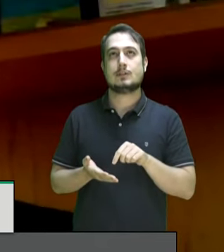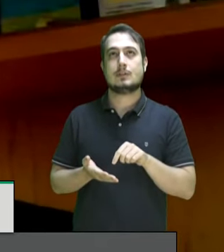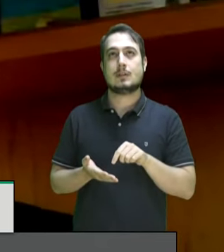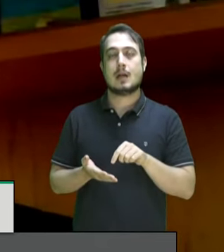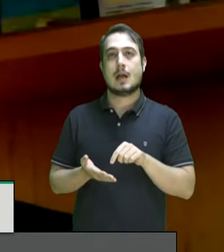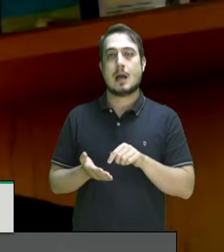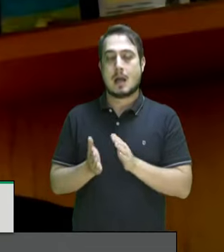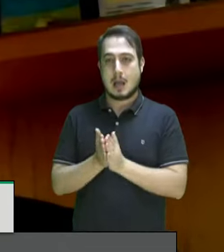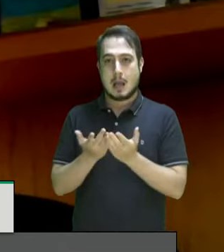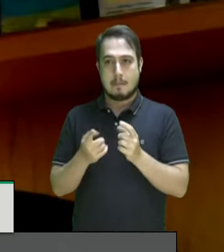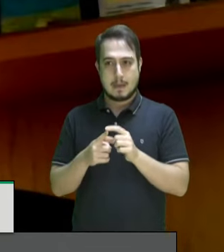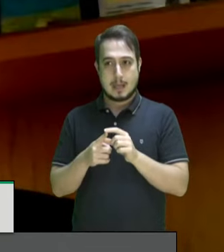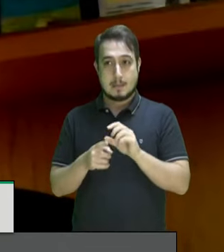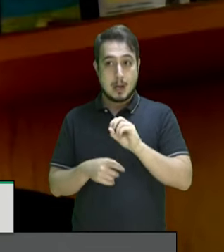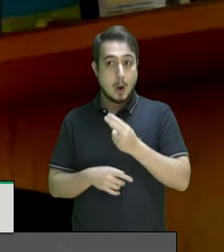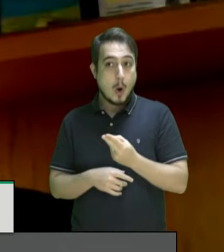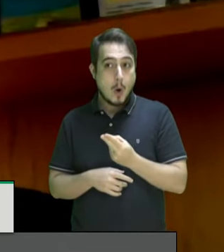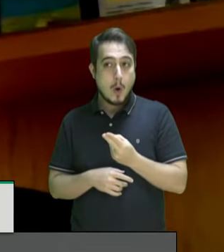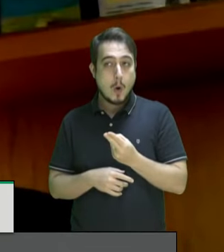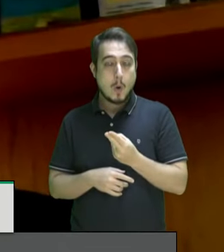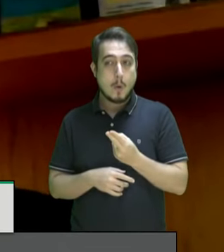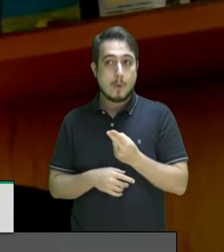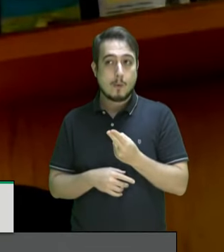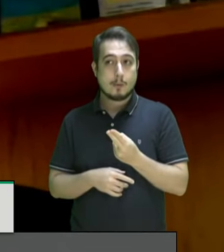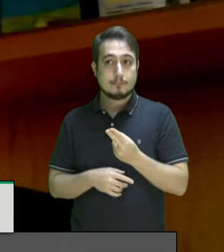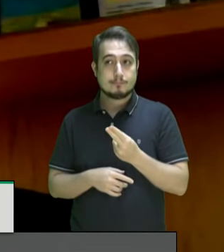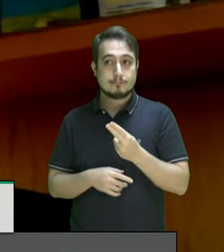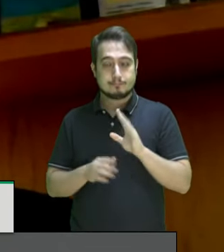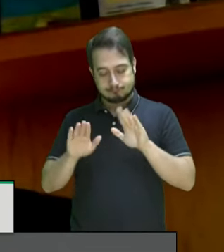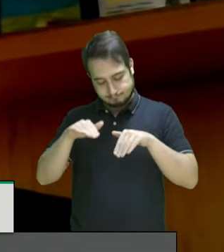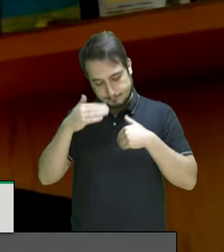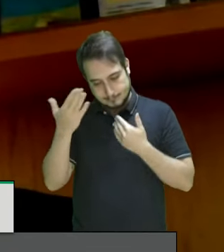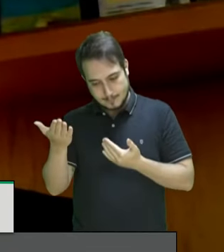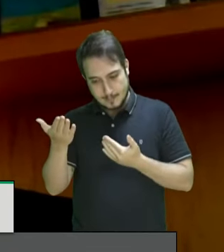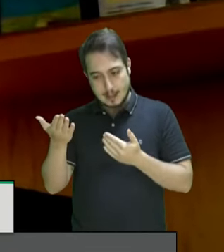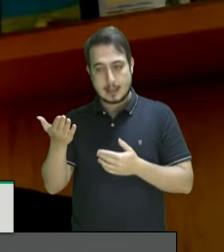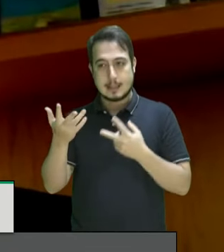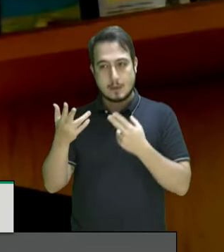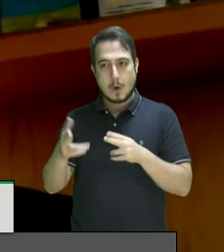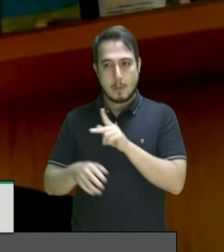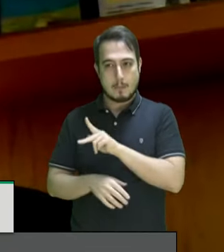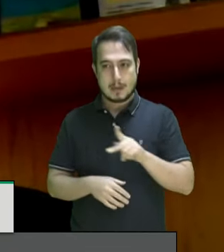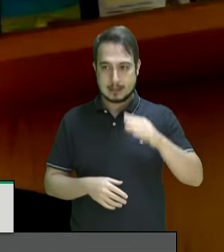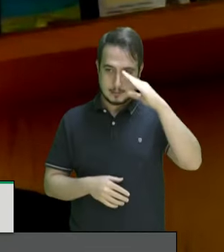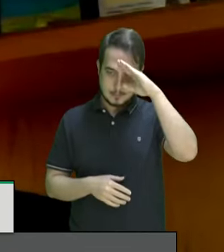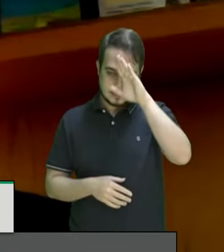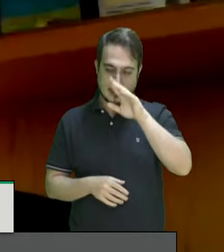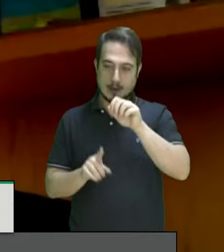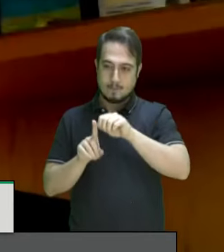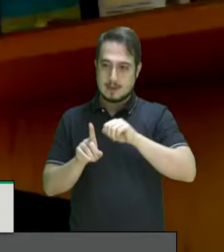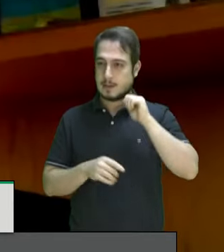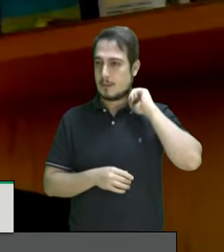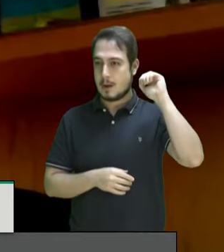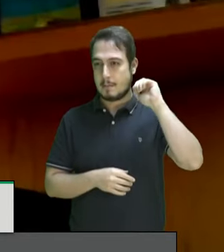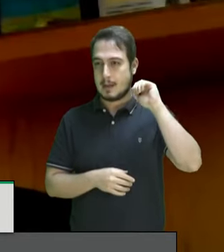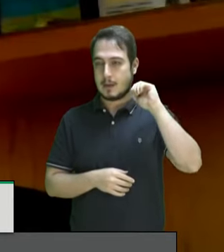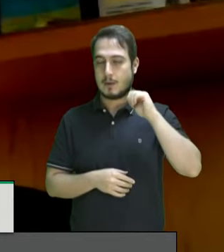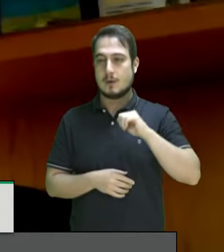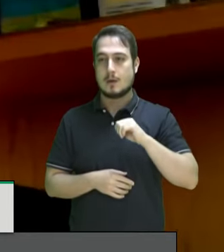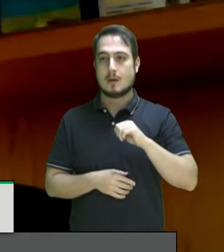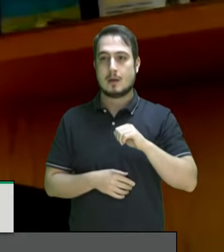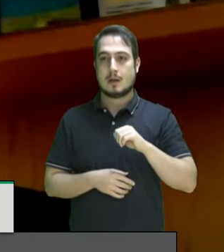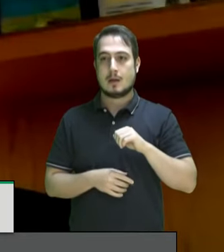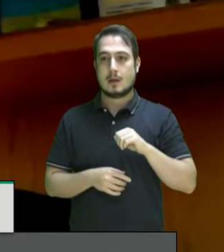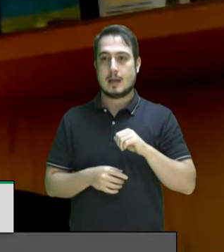Bíblia ou uma reverência, como fez o presidente da República em abril de 2016 ao